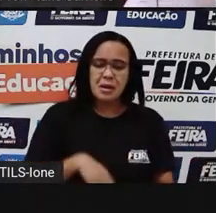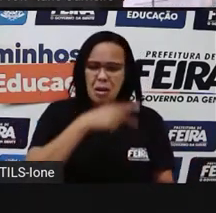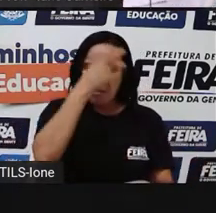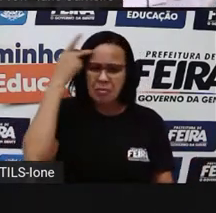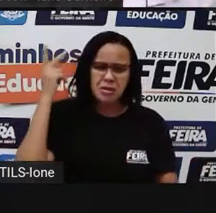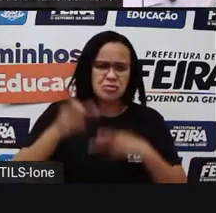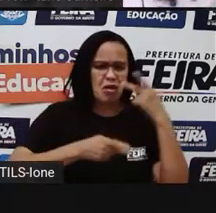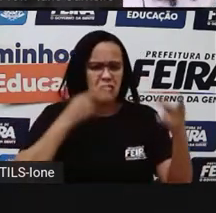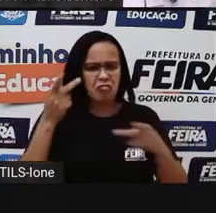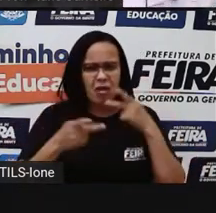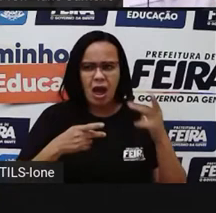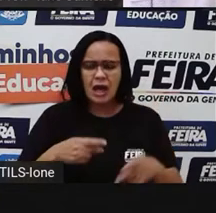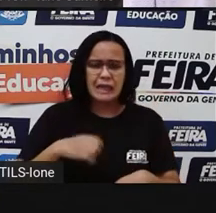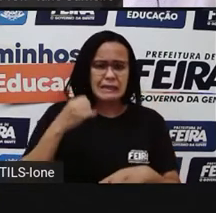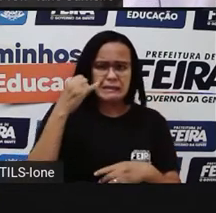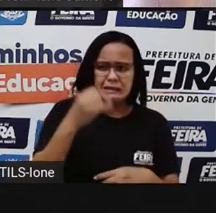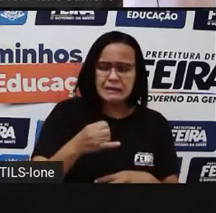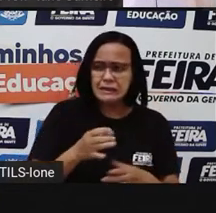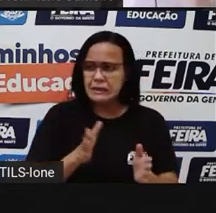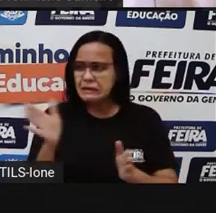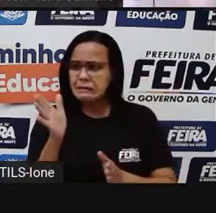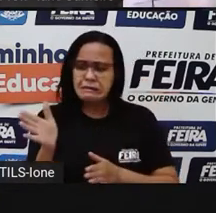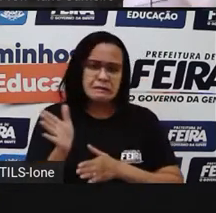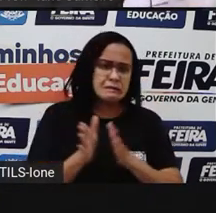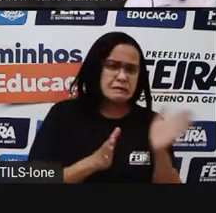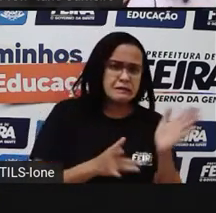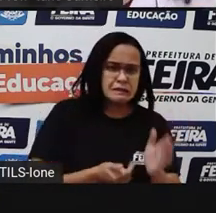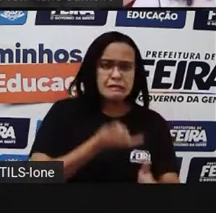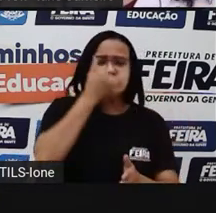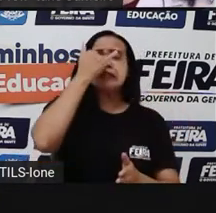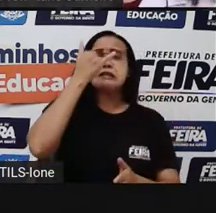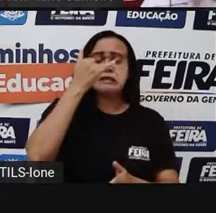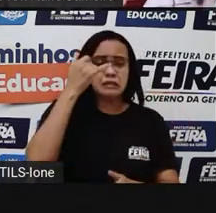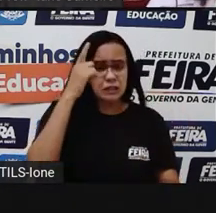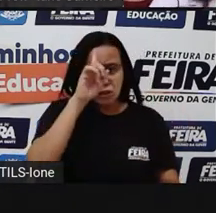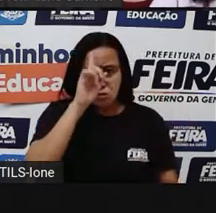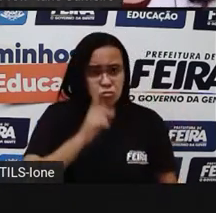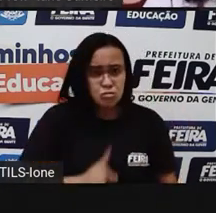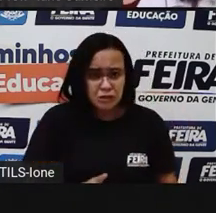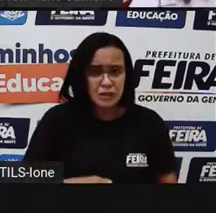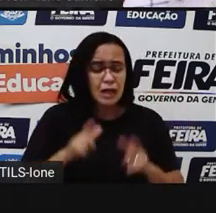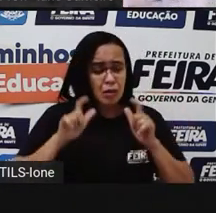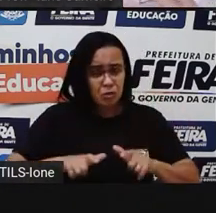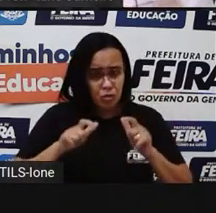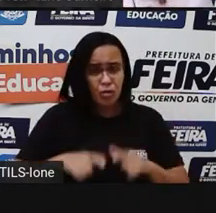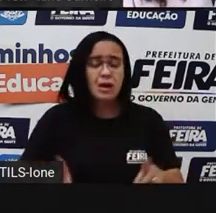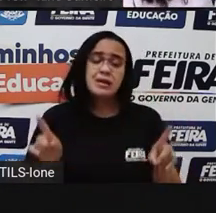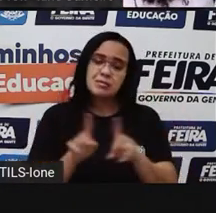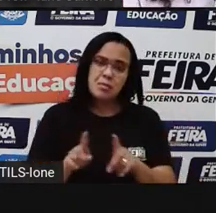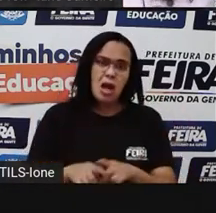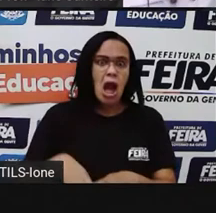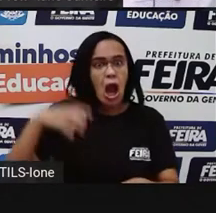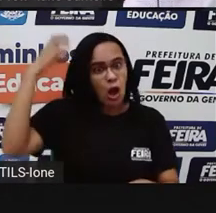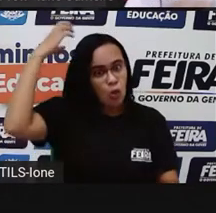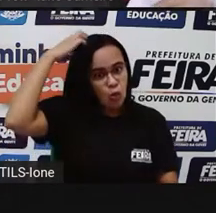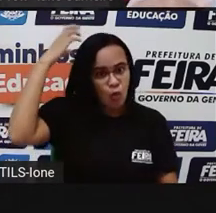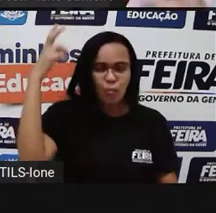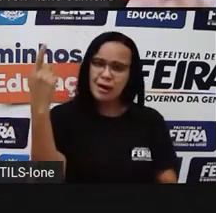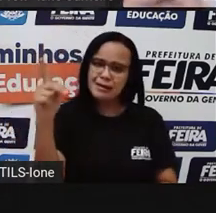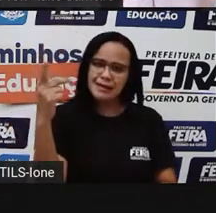né, e aí a pessoa se perdeu. Também, quando vai algum caçador aí na floresta, né, desmatar as florestas,